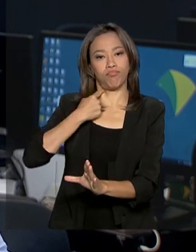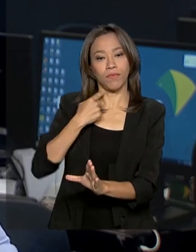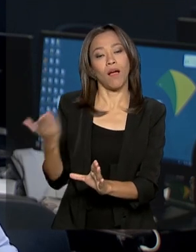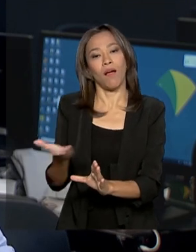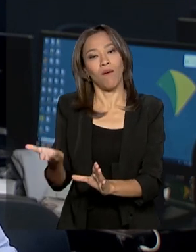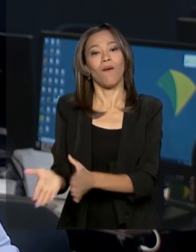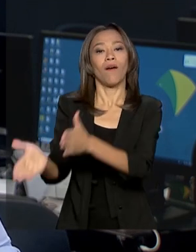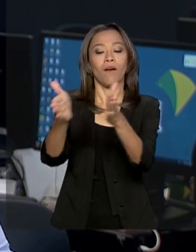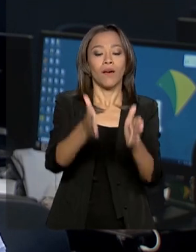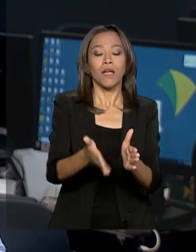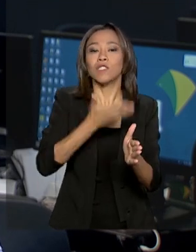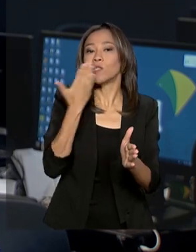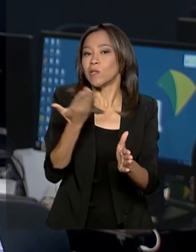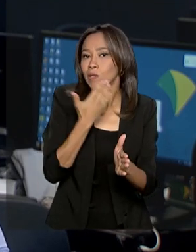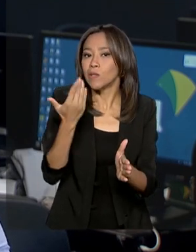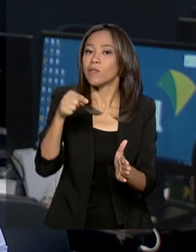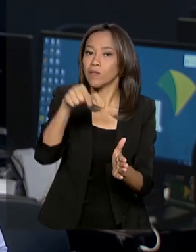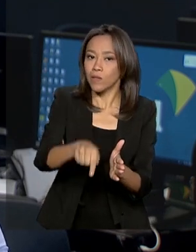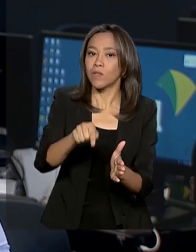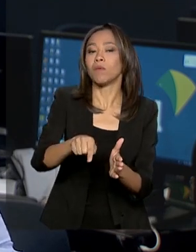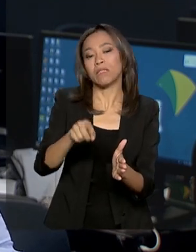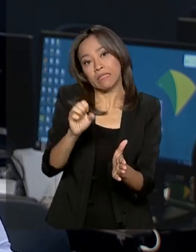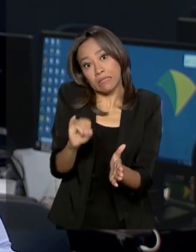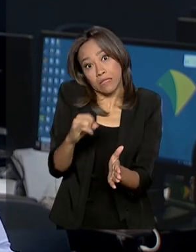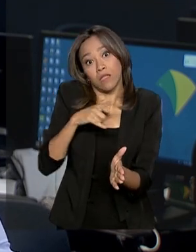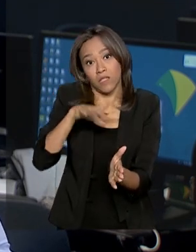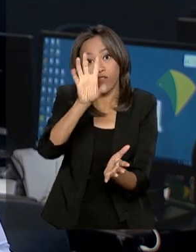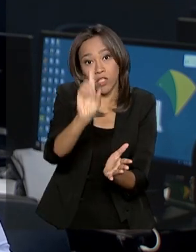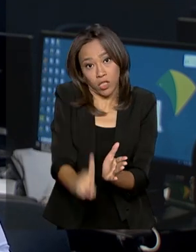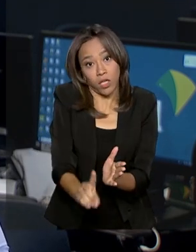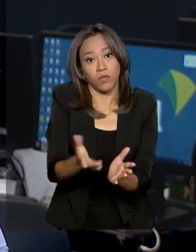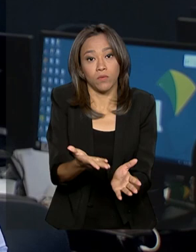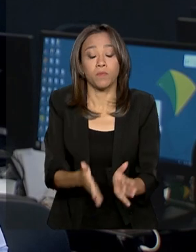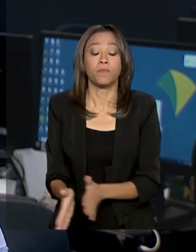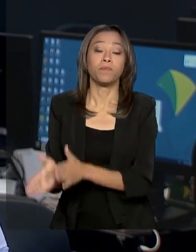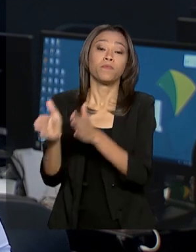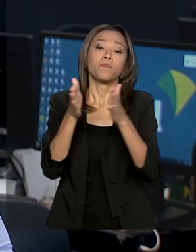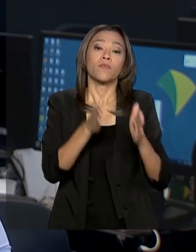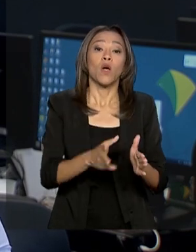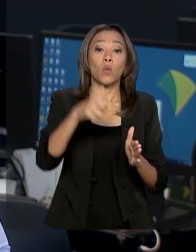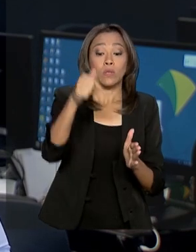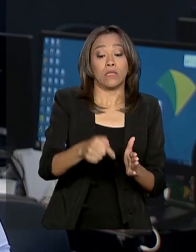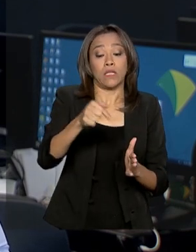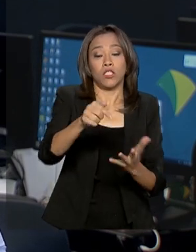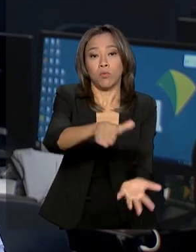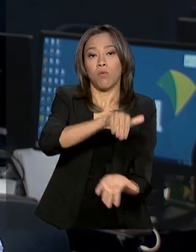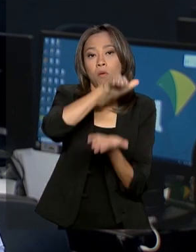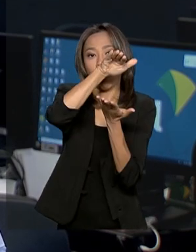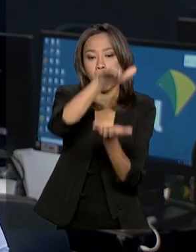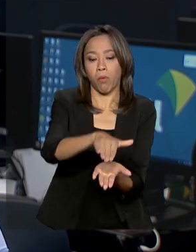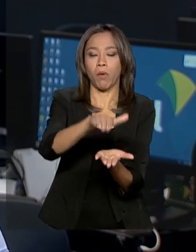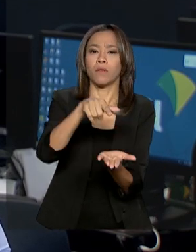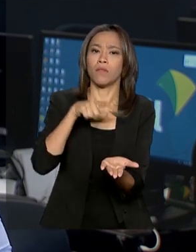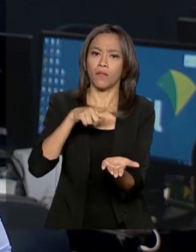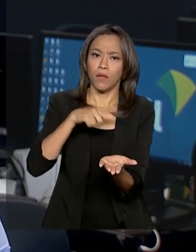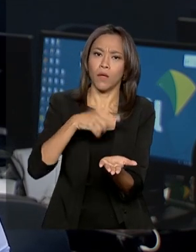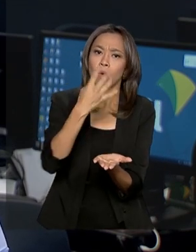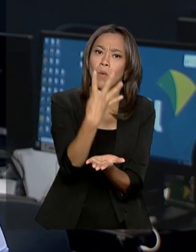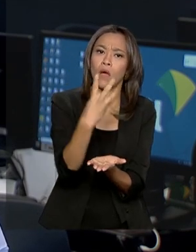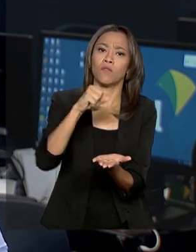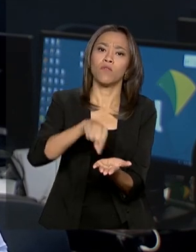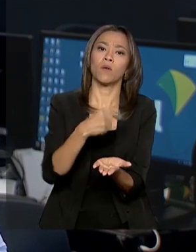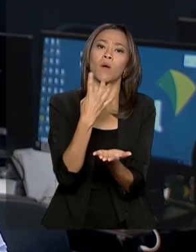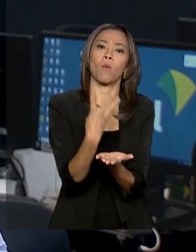lotes residuais, caso tenha direito. As restituições do sétimo lote têm correção de 4,4